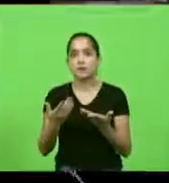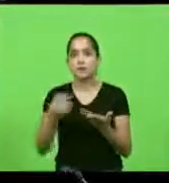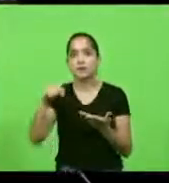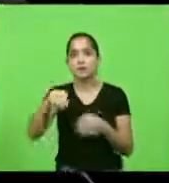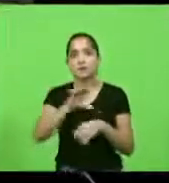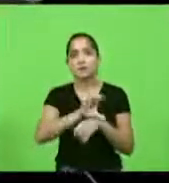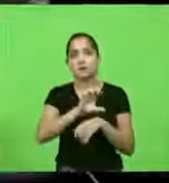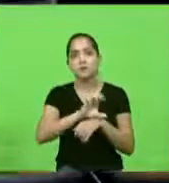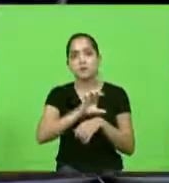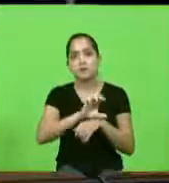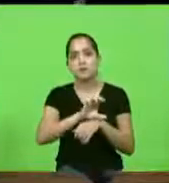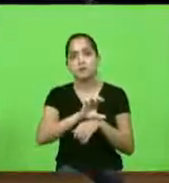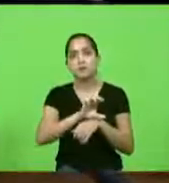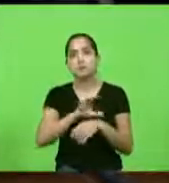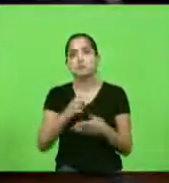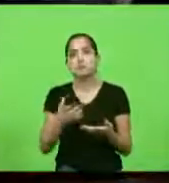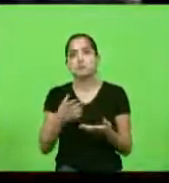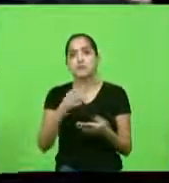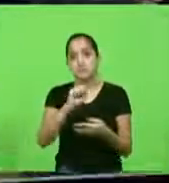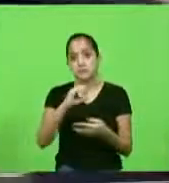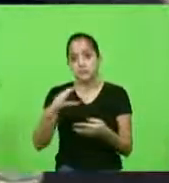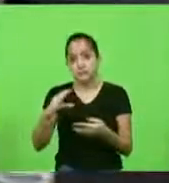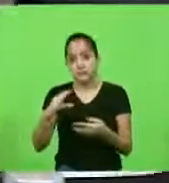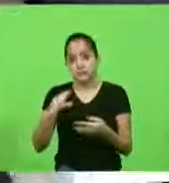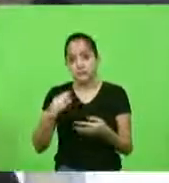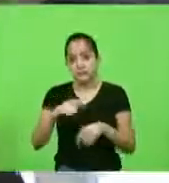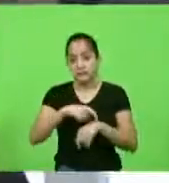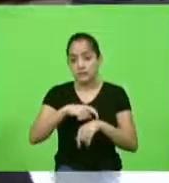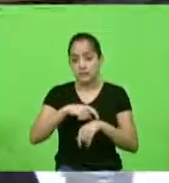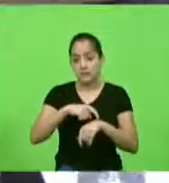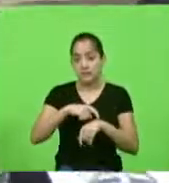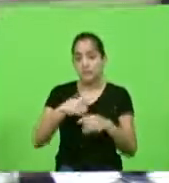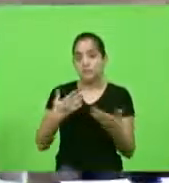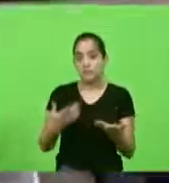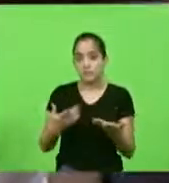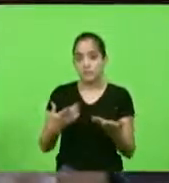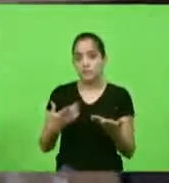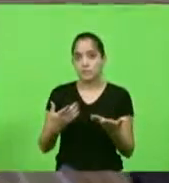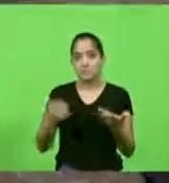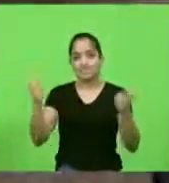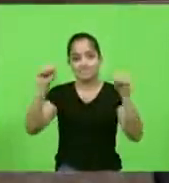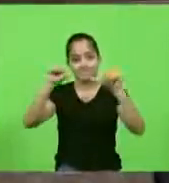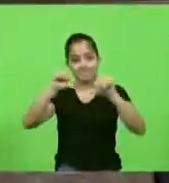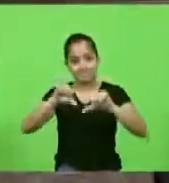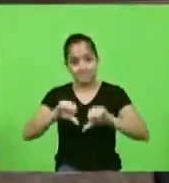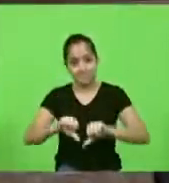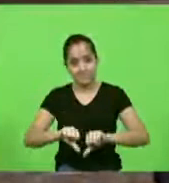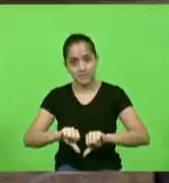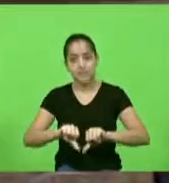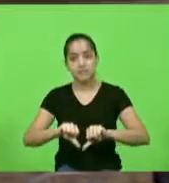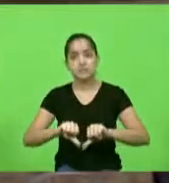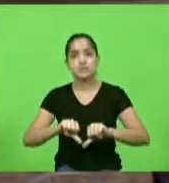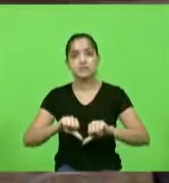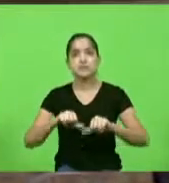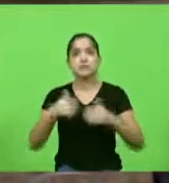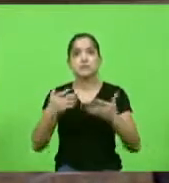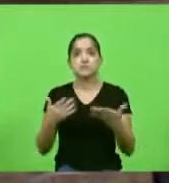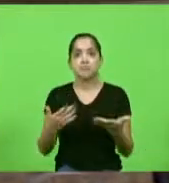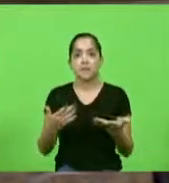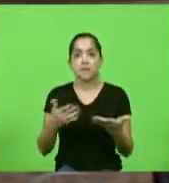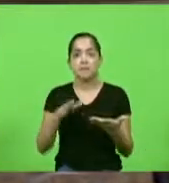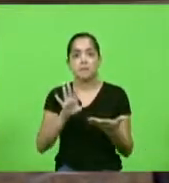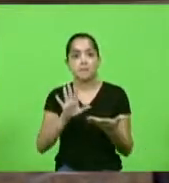está passando nós estamos claramente numa crise sanitária mas além dessa crise sanitária nós também